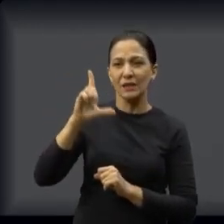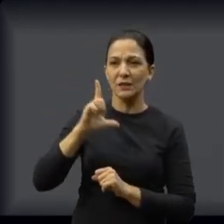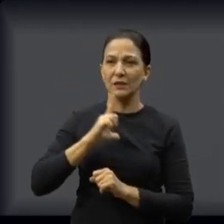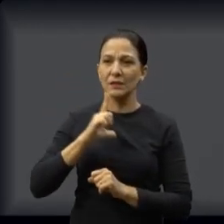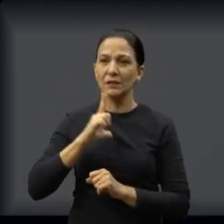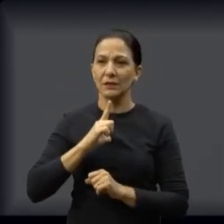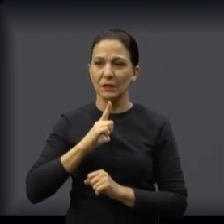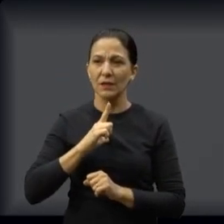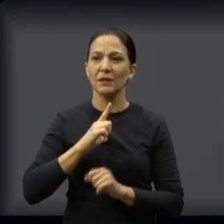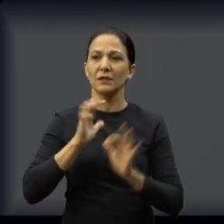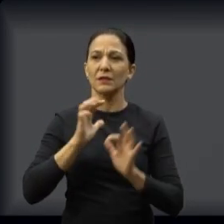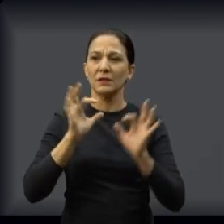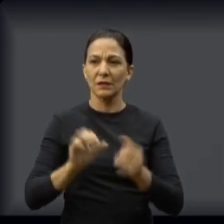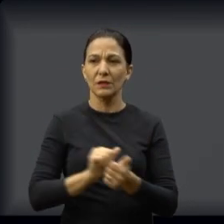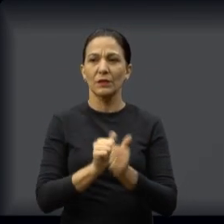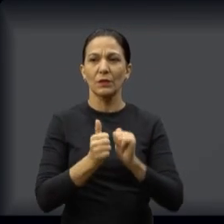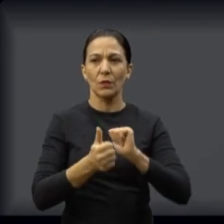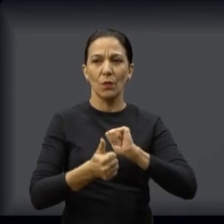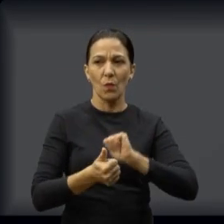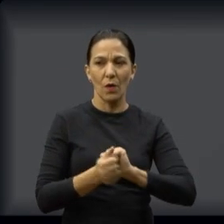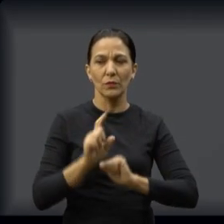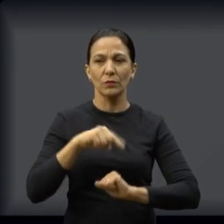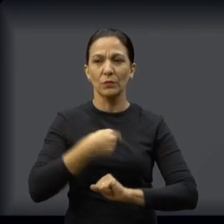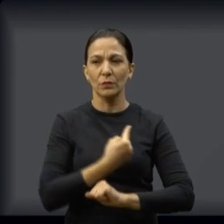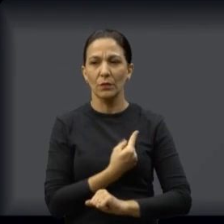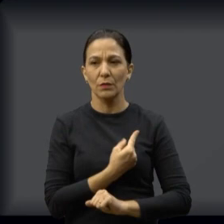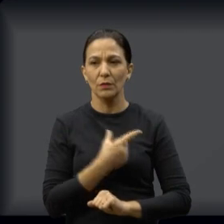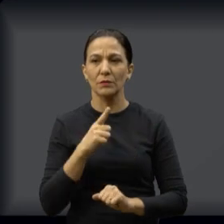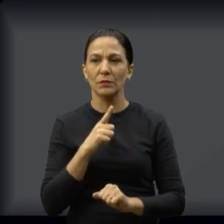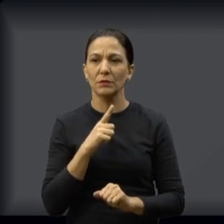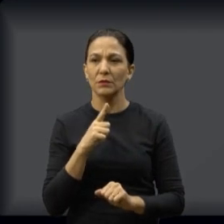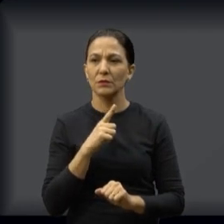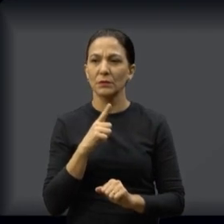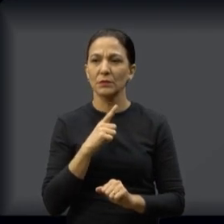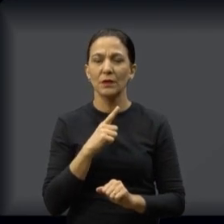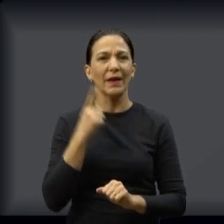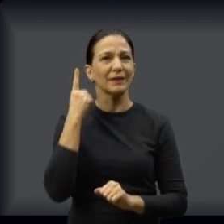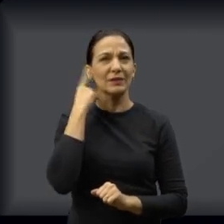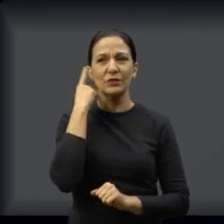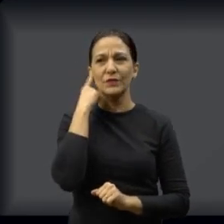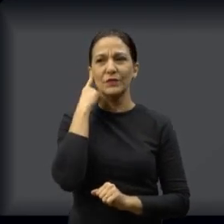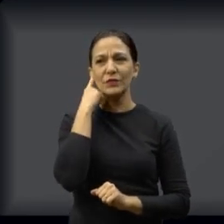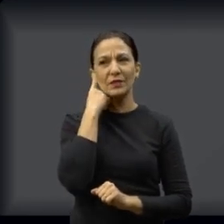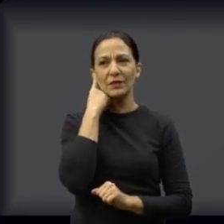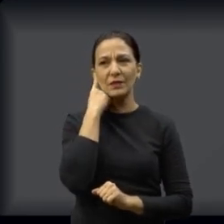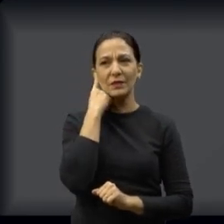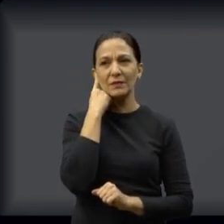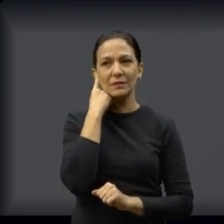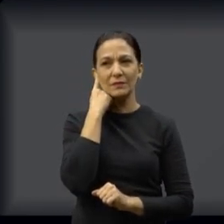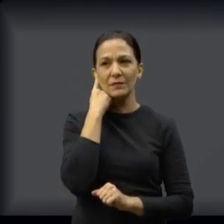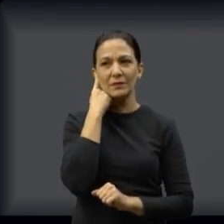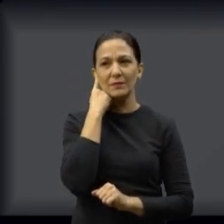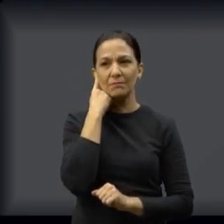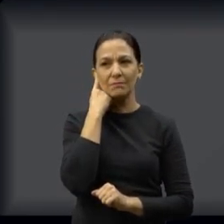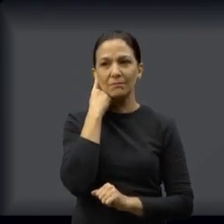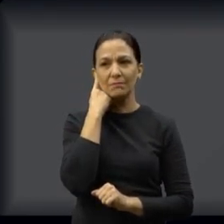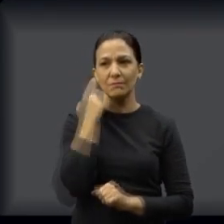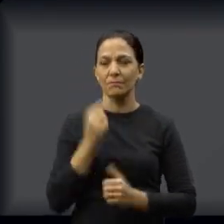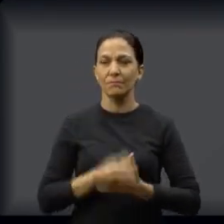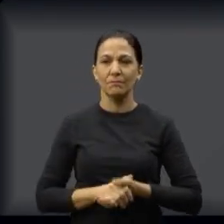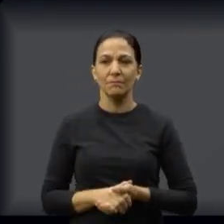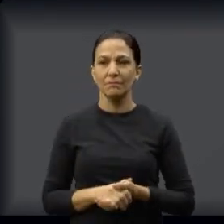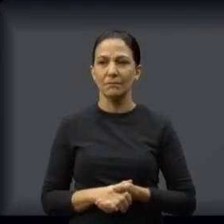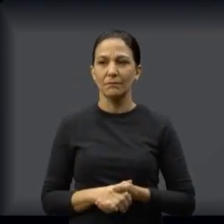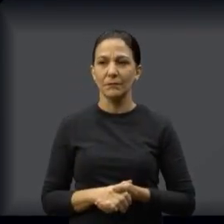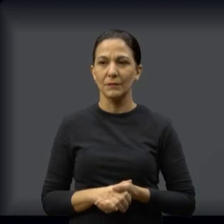funcionando as luzes, a gente já viu que tem aqui também os alambrados, os postinhos, para começar o fechamento, cercamento